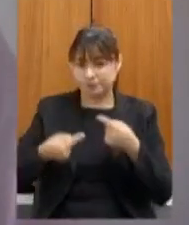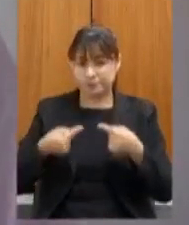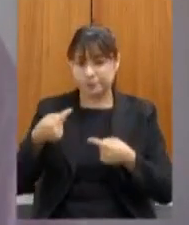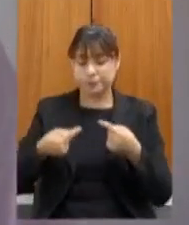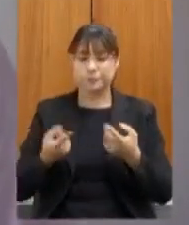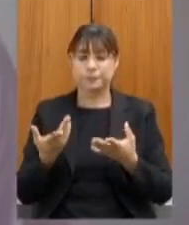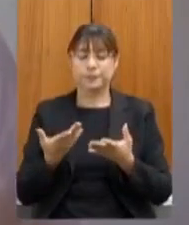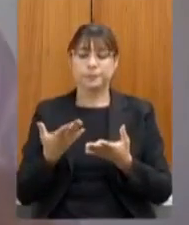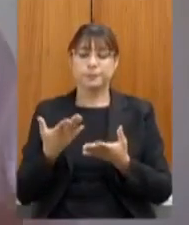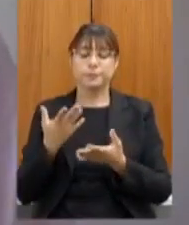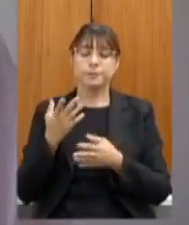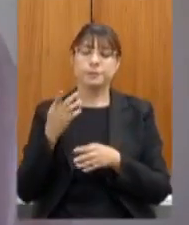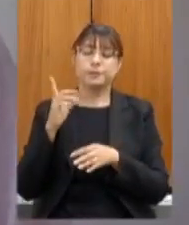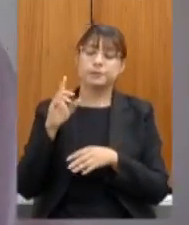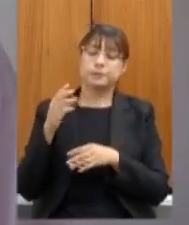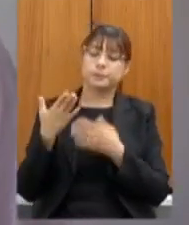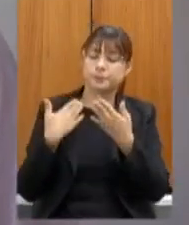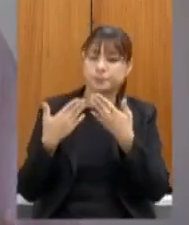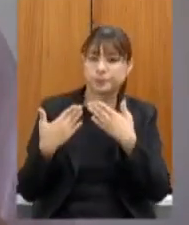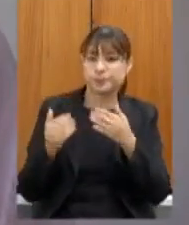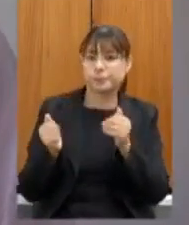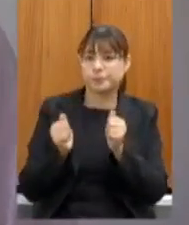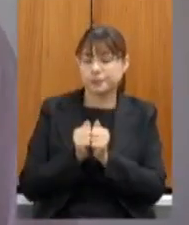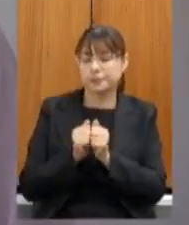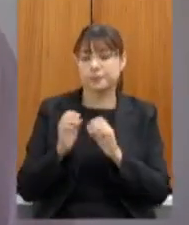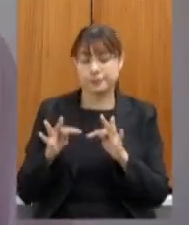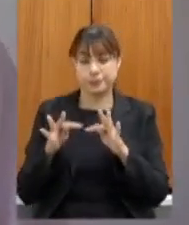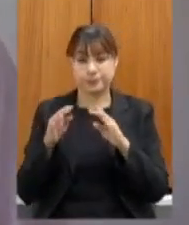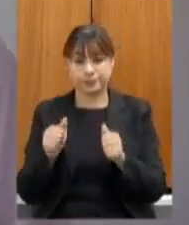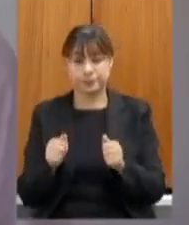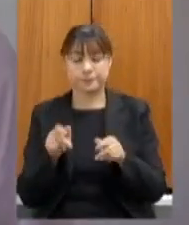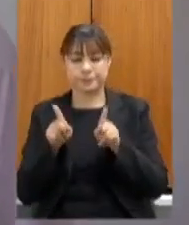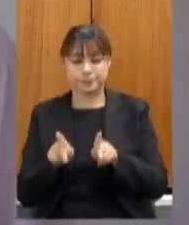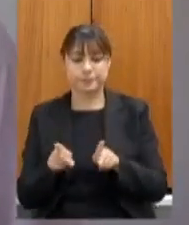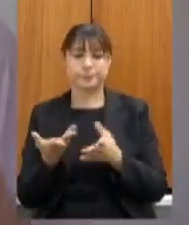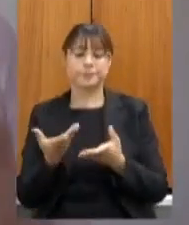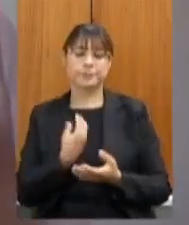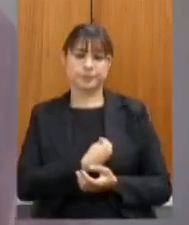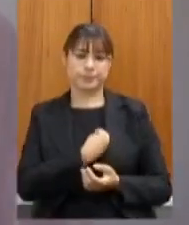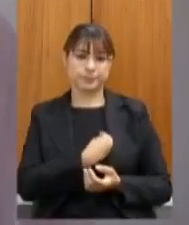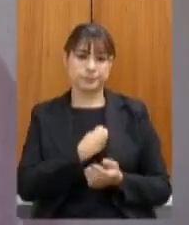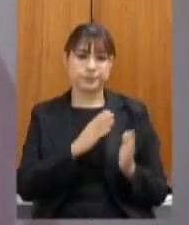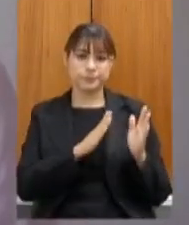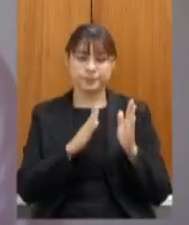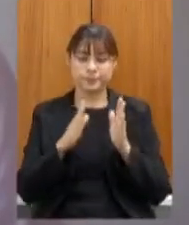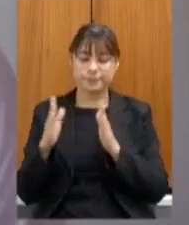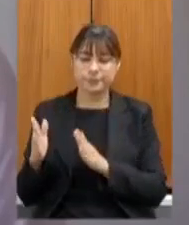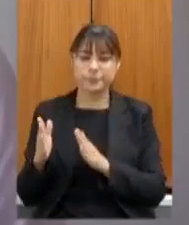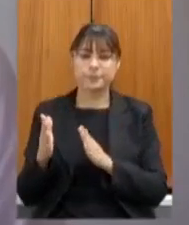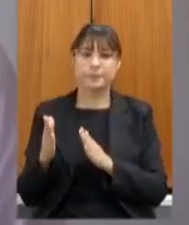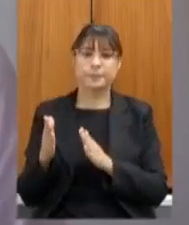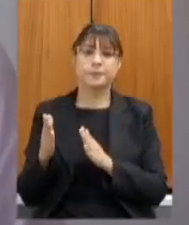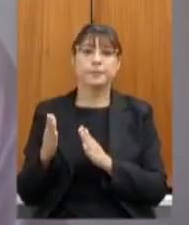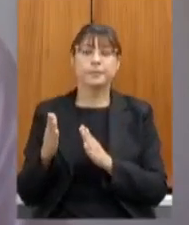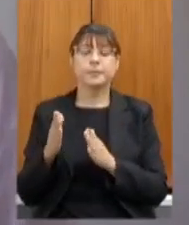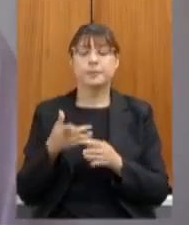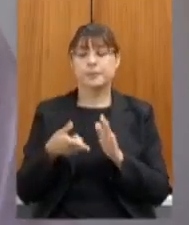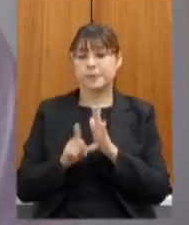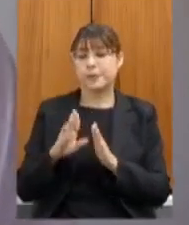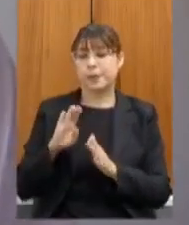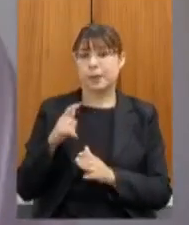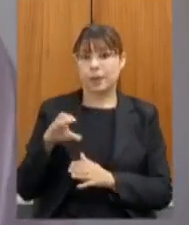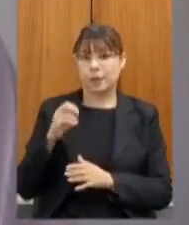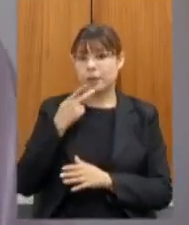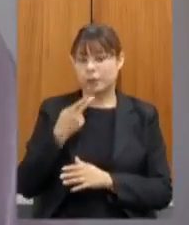coletivas com todas as entidades envolvidas nesse processo e o sindicato como o deputado Betão falou é um ponto